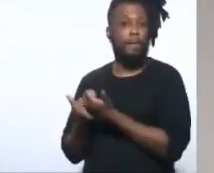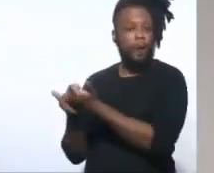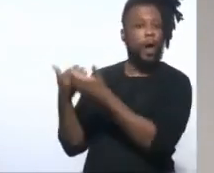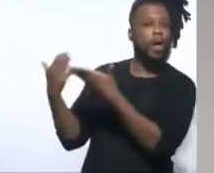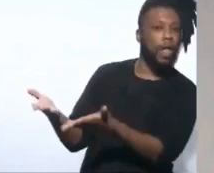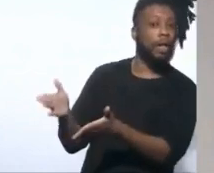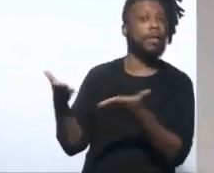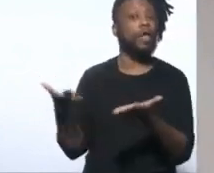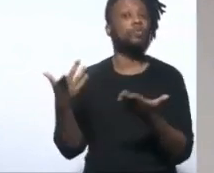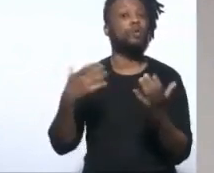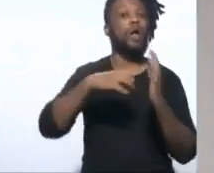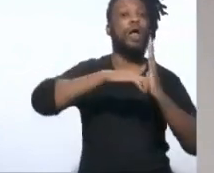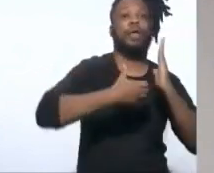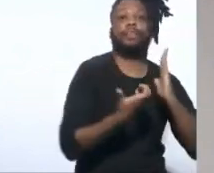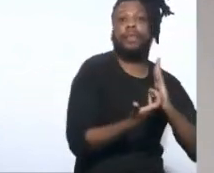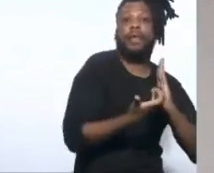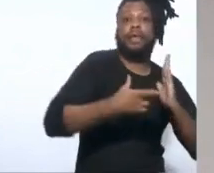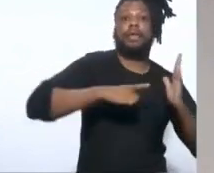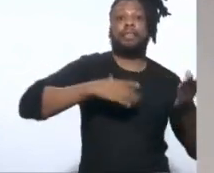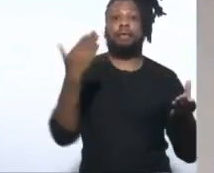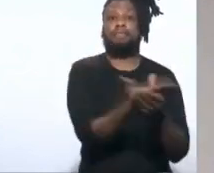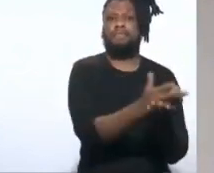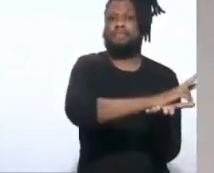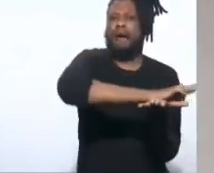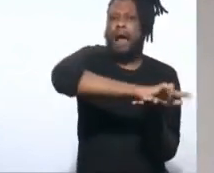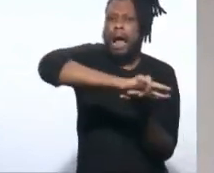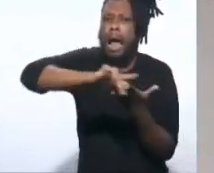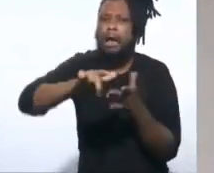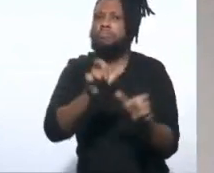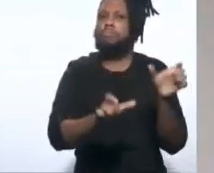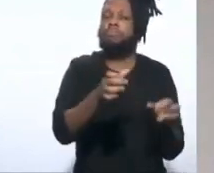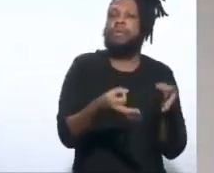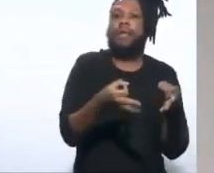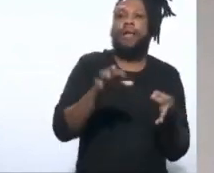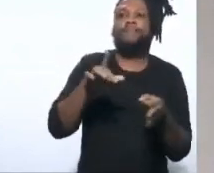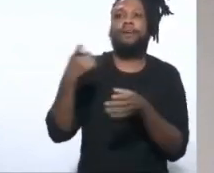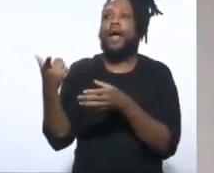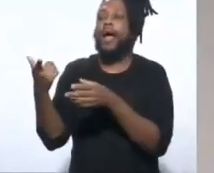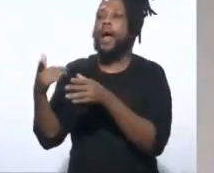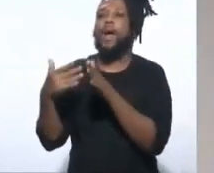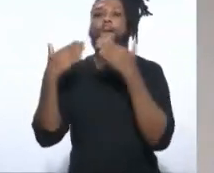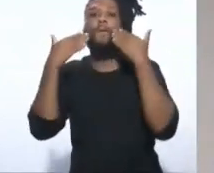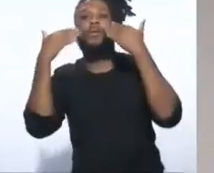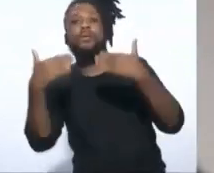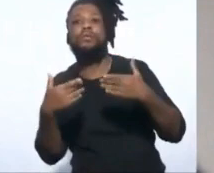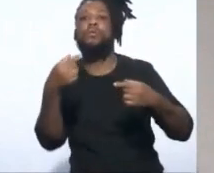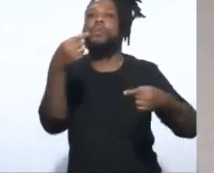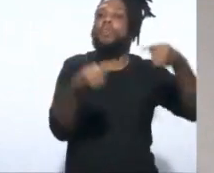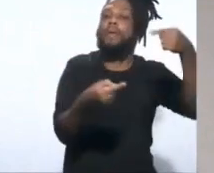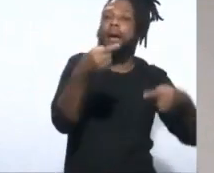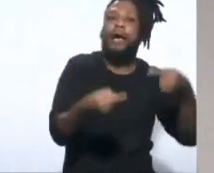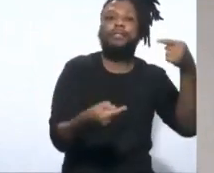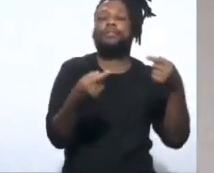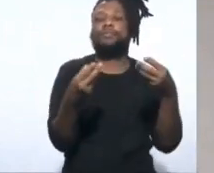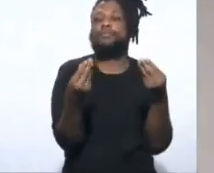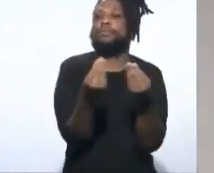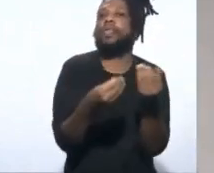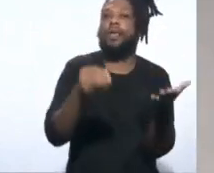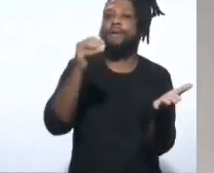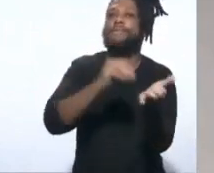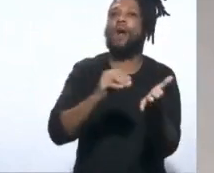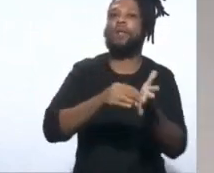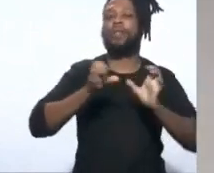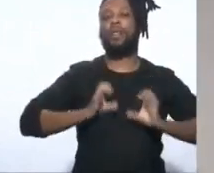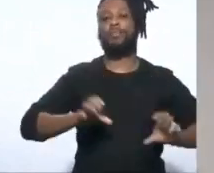senador e responde a vários processos na justiça. Mas ficar trazendo isso para qualquer debate, isso despolitiza o parlamento,